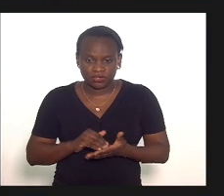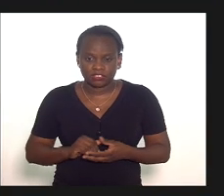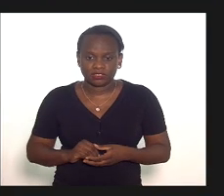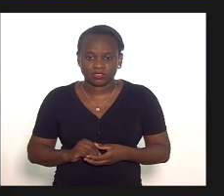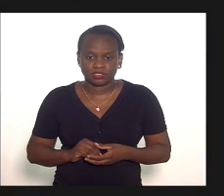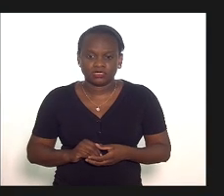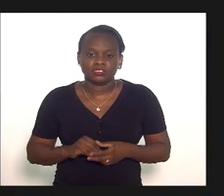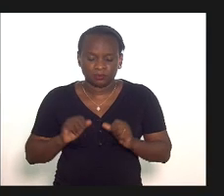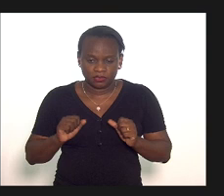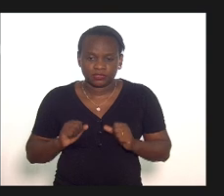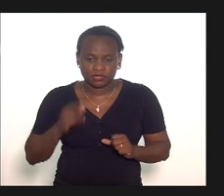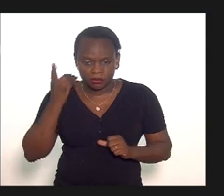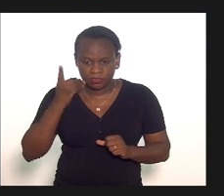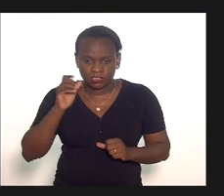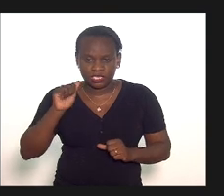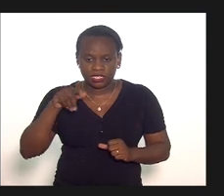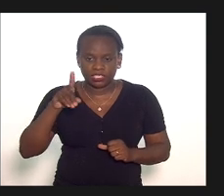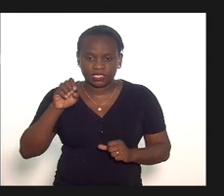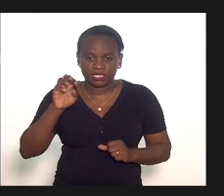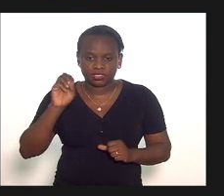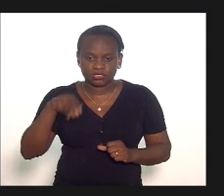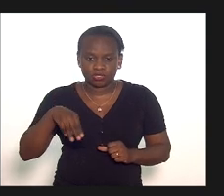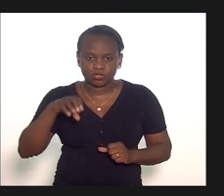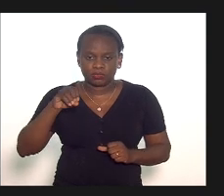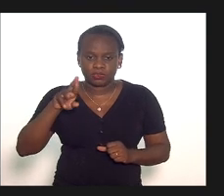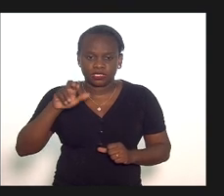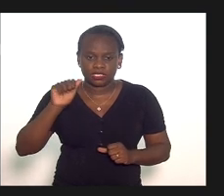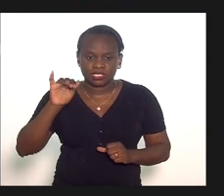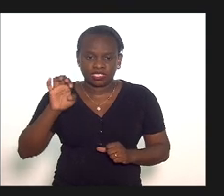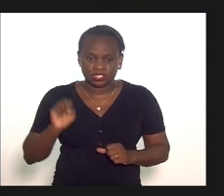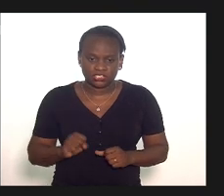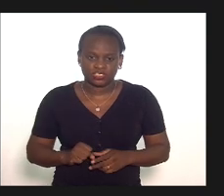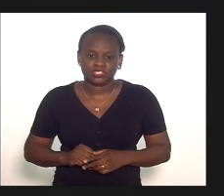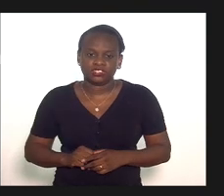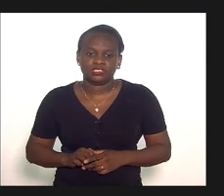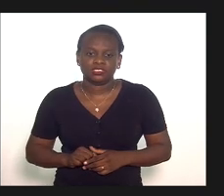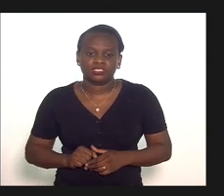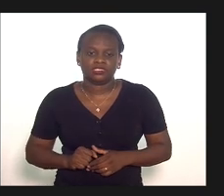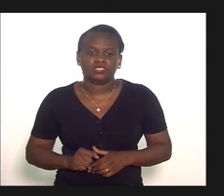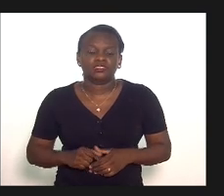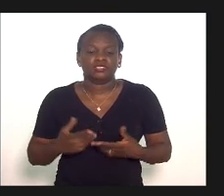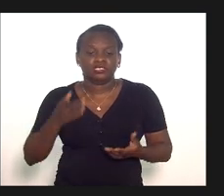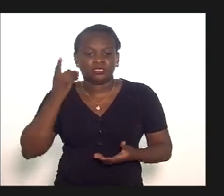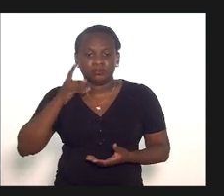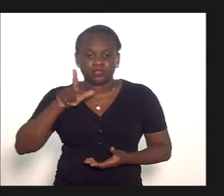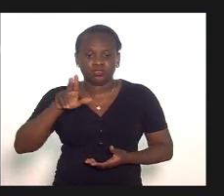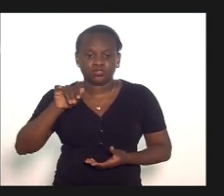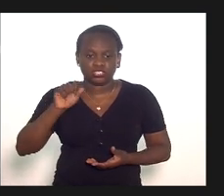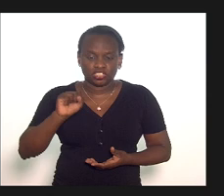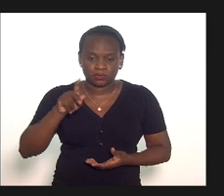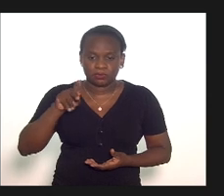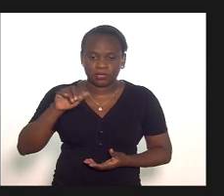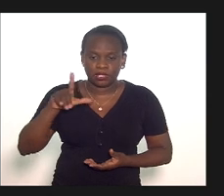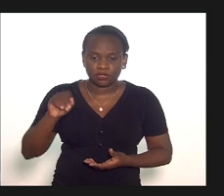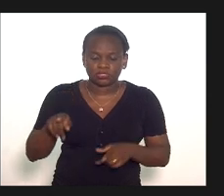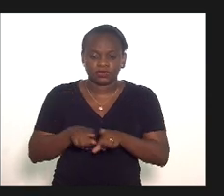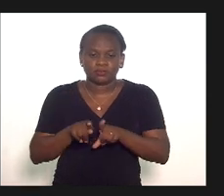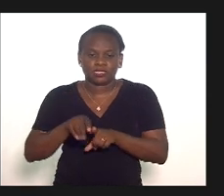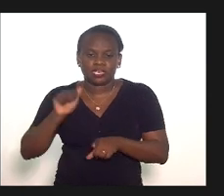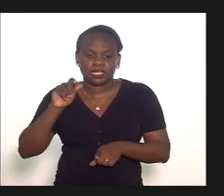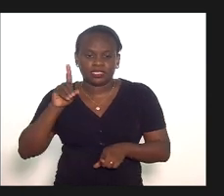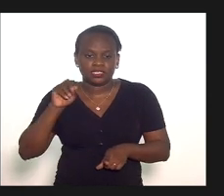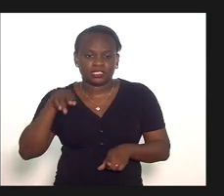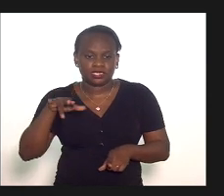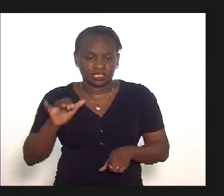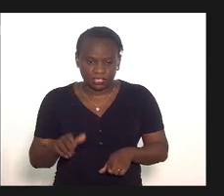pois não deputado Anderson Morais vamos lá deputado Luiz Paulo e deputado Adriana no